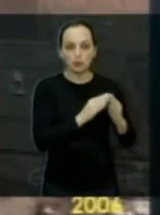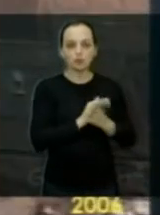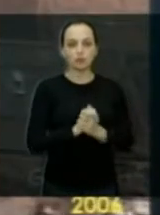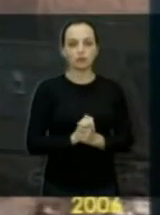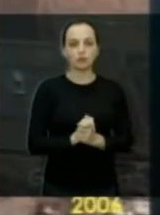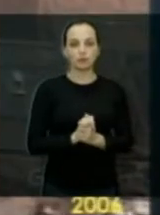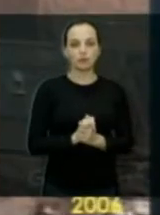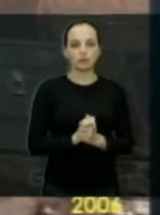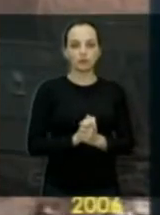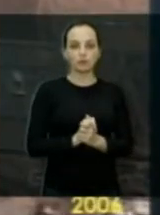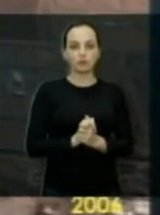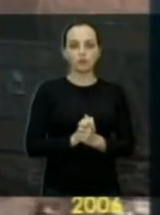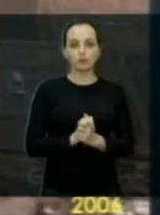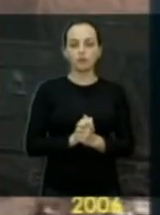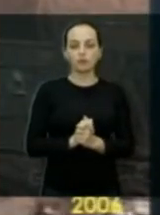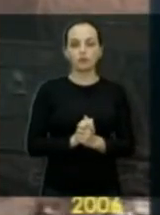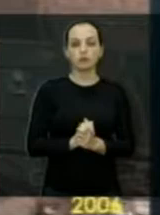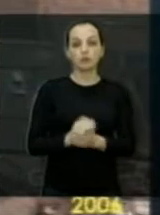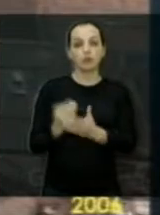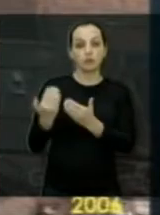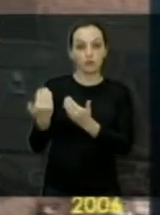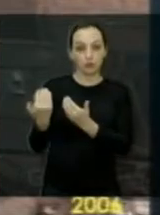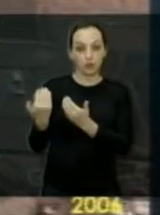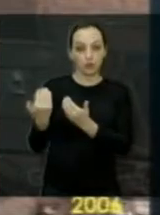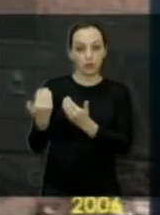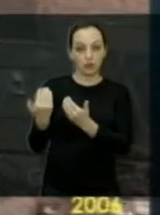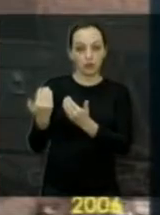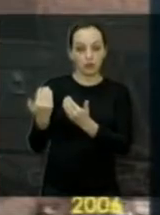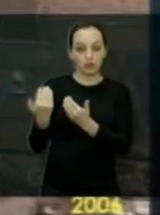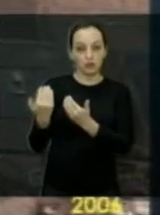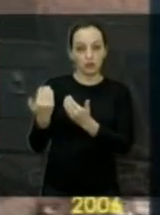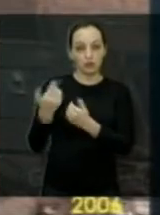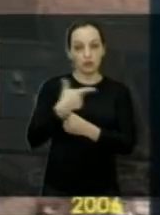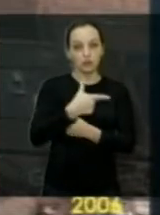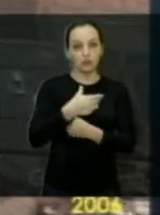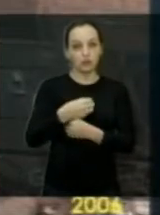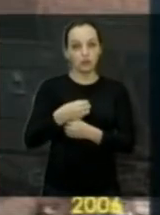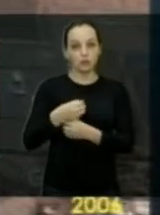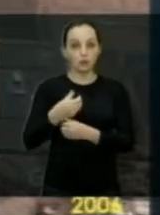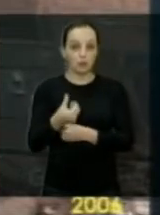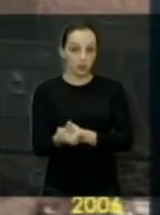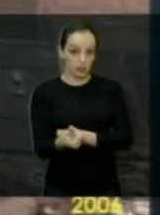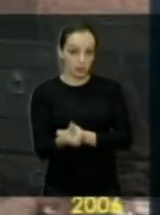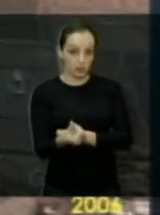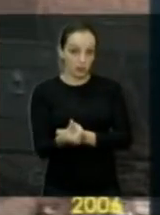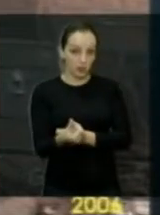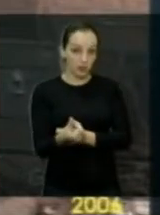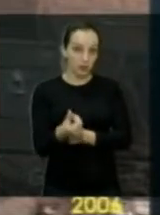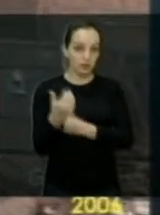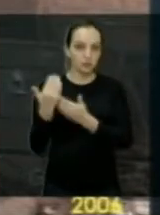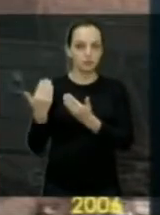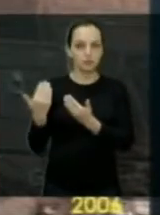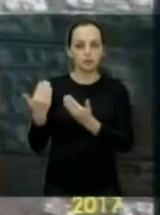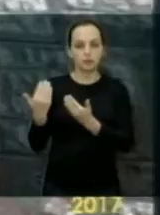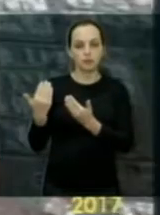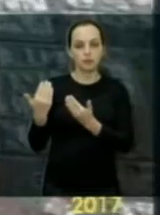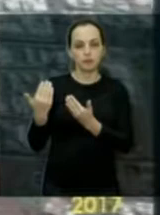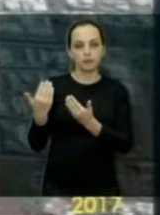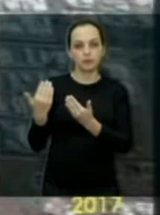Pode passar. Aí embaixo, então, em 2006, mais próximo, né, na represa mesmo, pode passar.